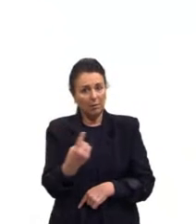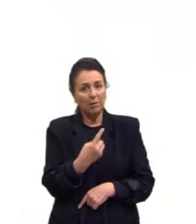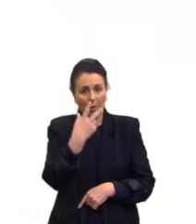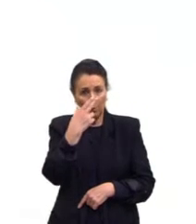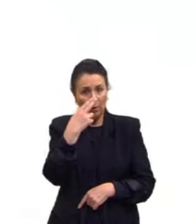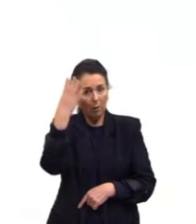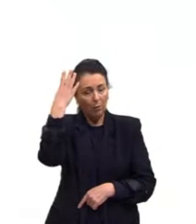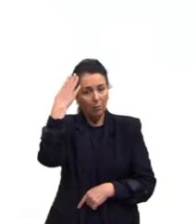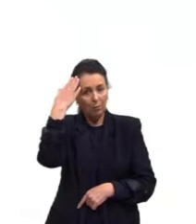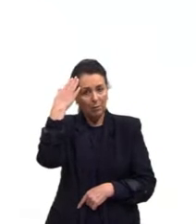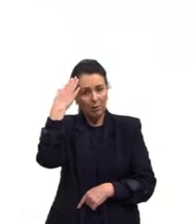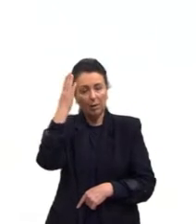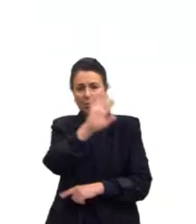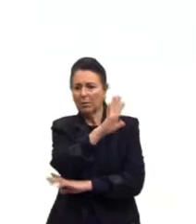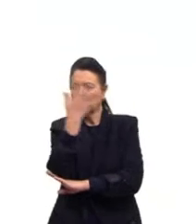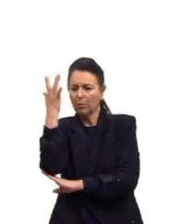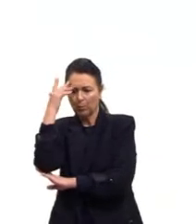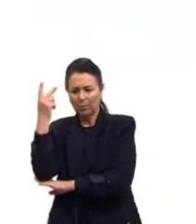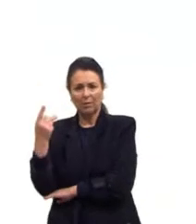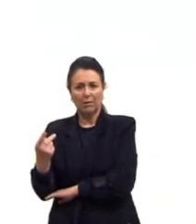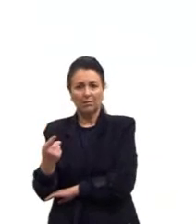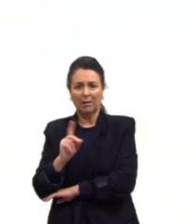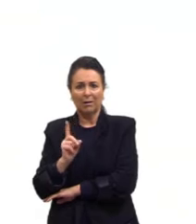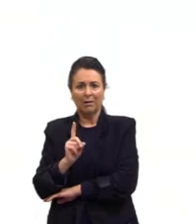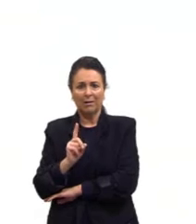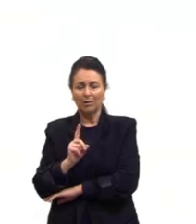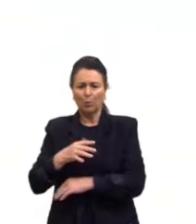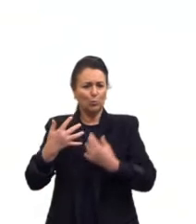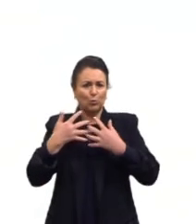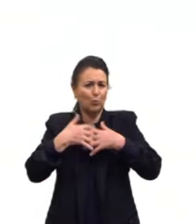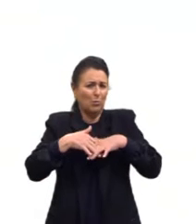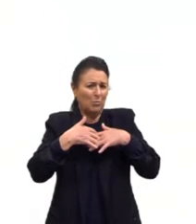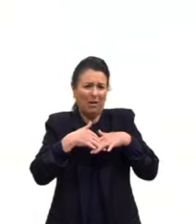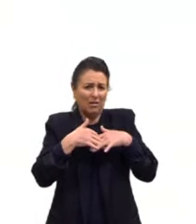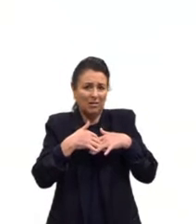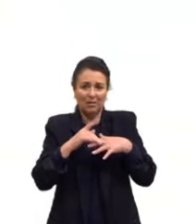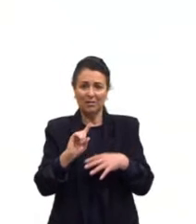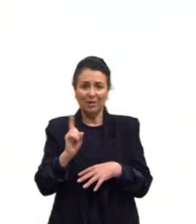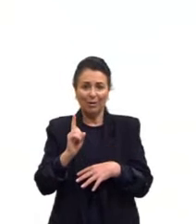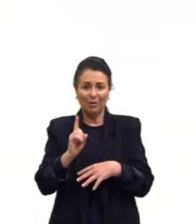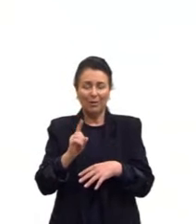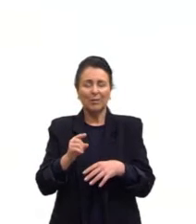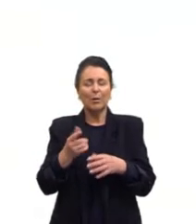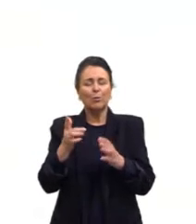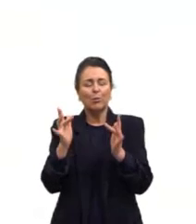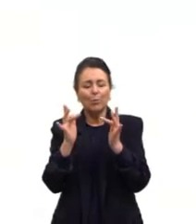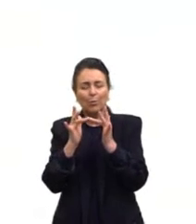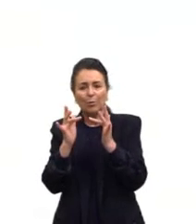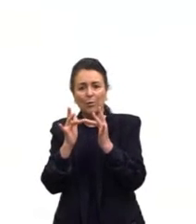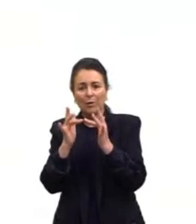somos máquinas. Somos natureza. Então, manter esse contato com a nossa raiz, a natureza, também faz bem.